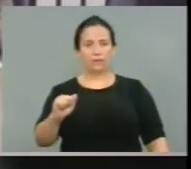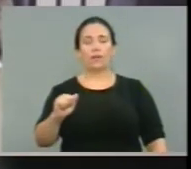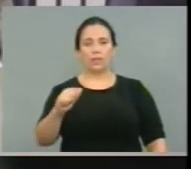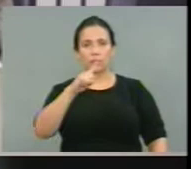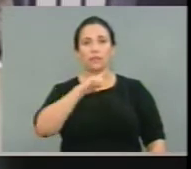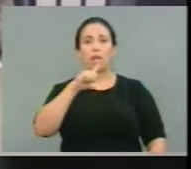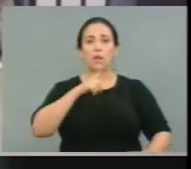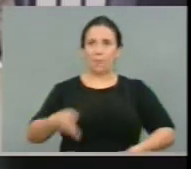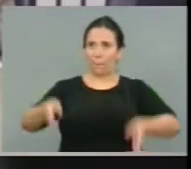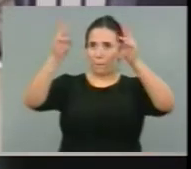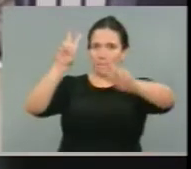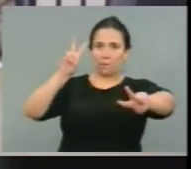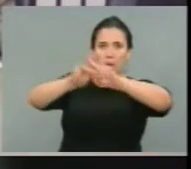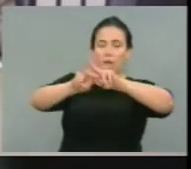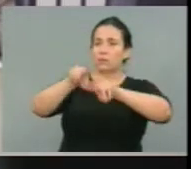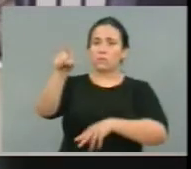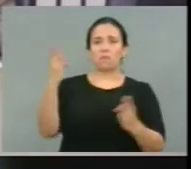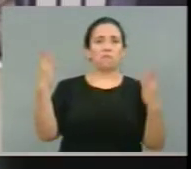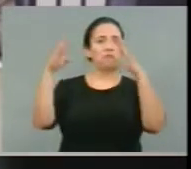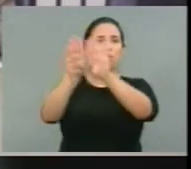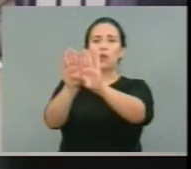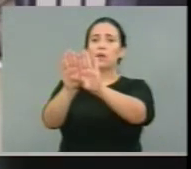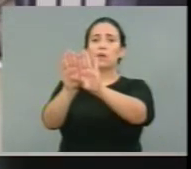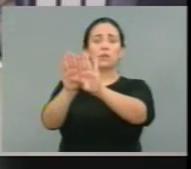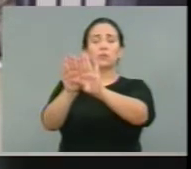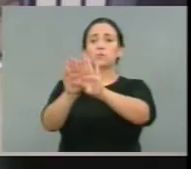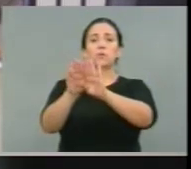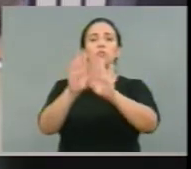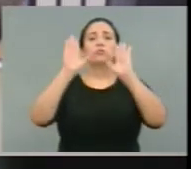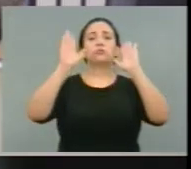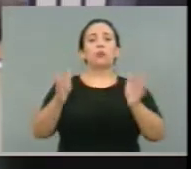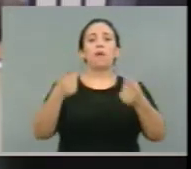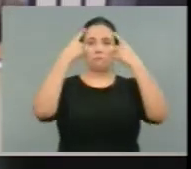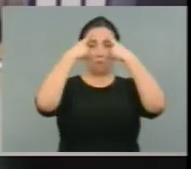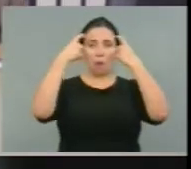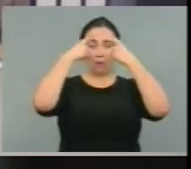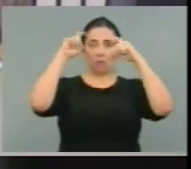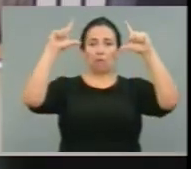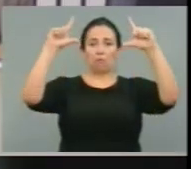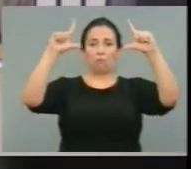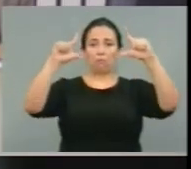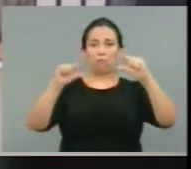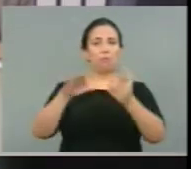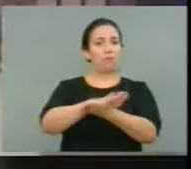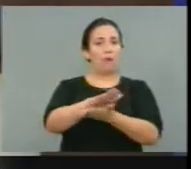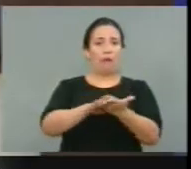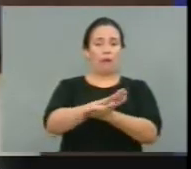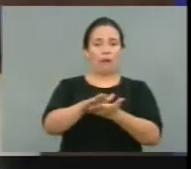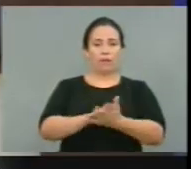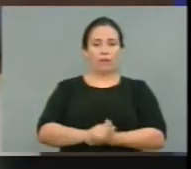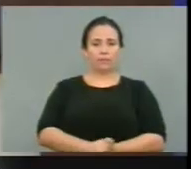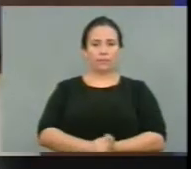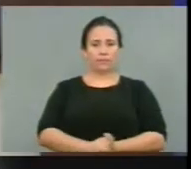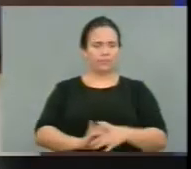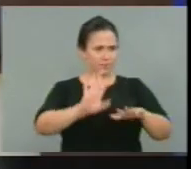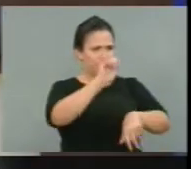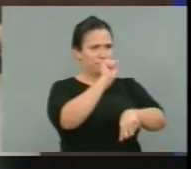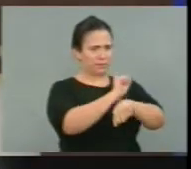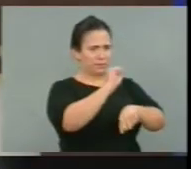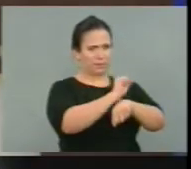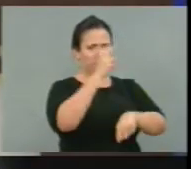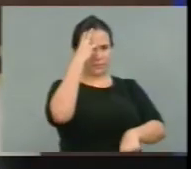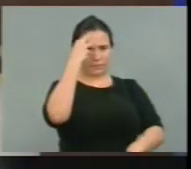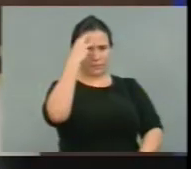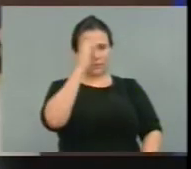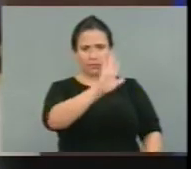violência está diminuindo. Então, eu acho que é um conjunto de ações que promovem isso. Obrigado. Deputado, só para passar para o deputado Tomás, não, o deputado do que é...